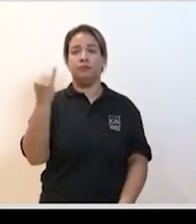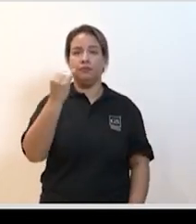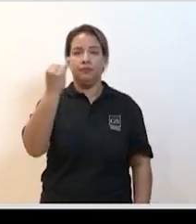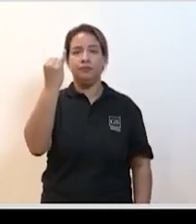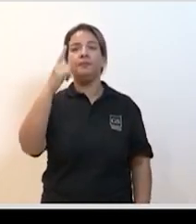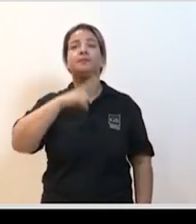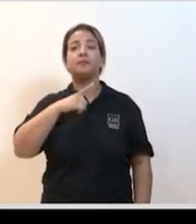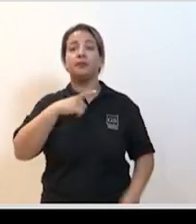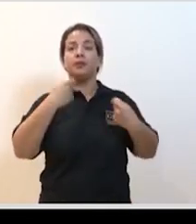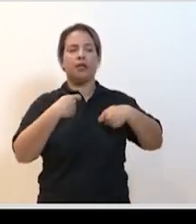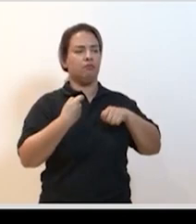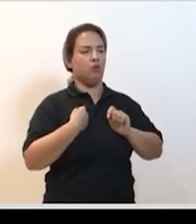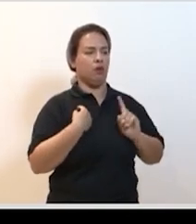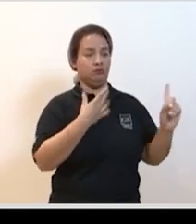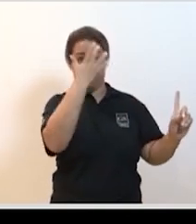distância social